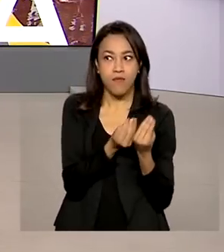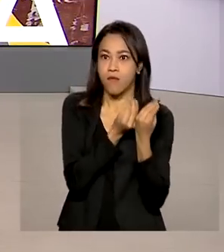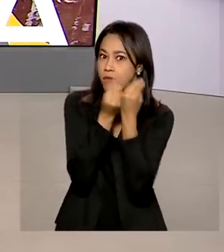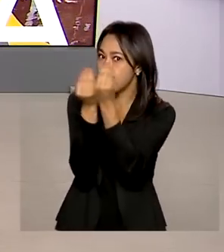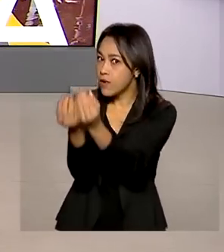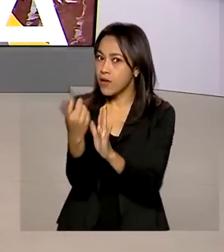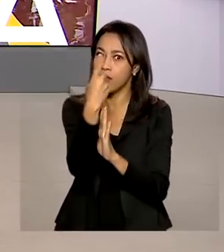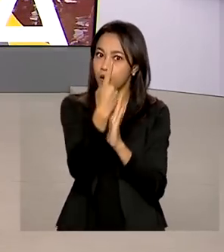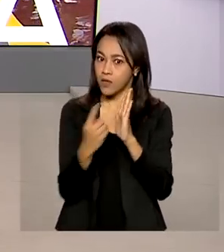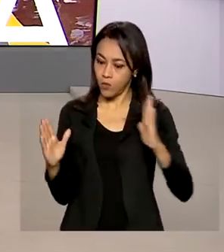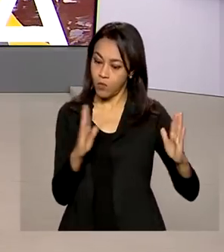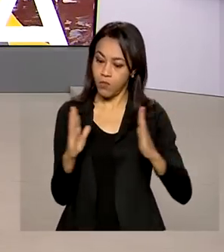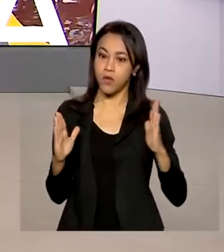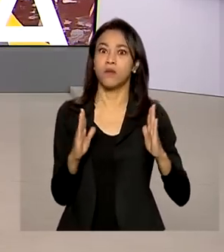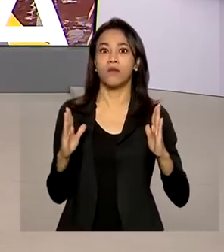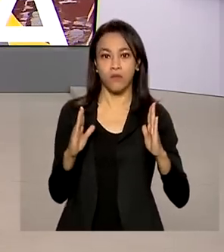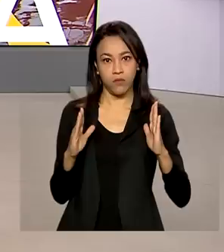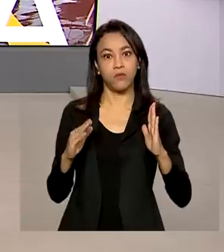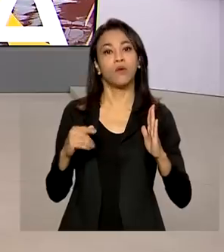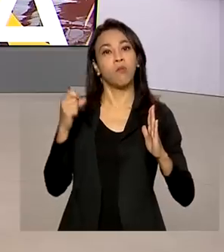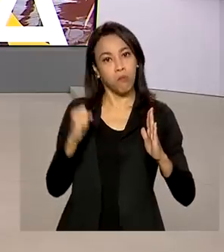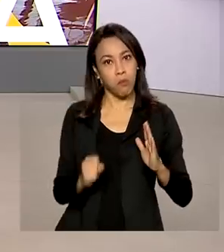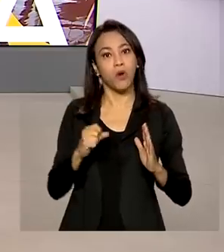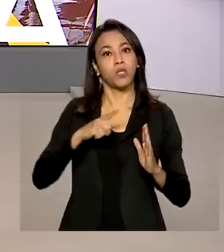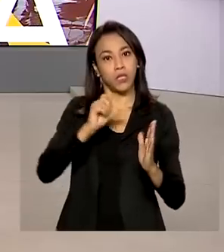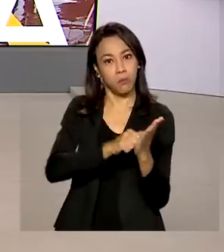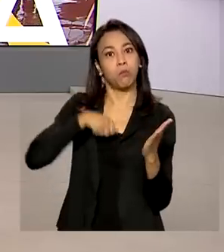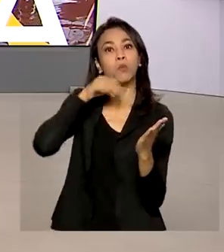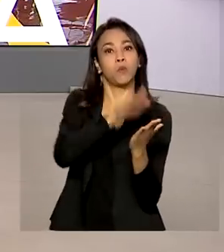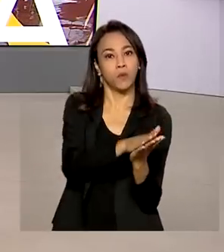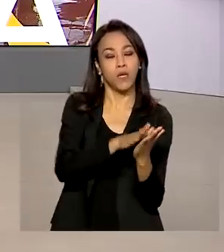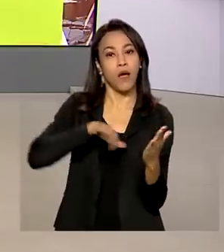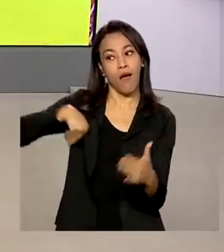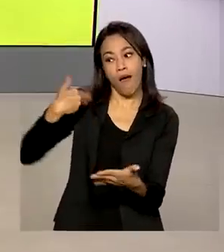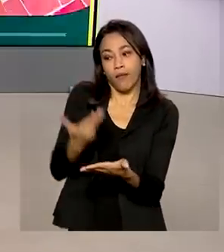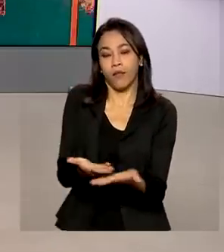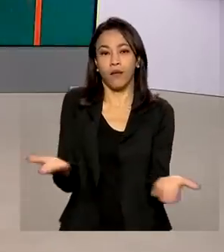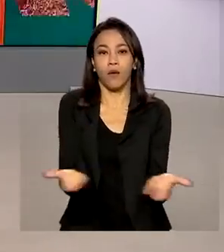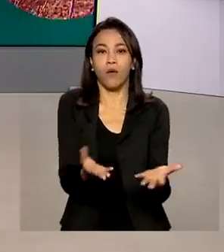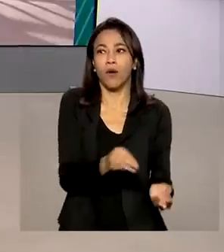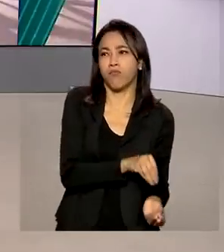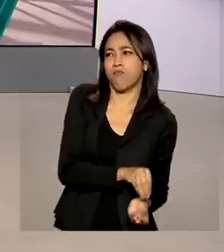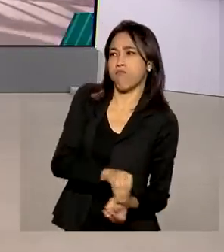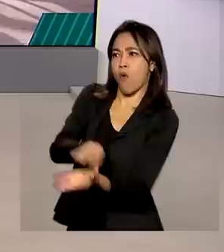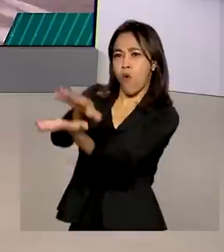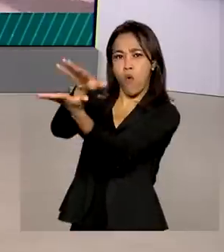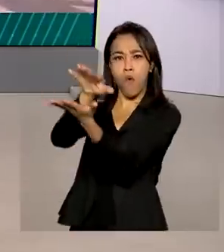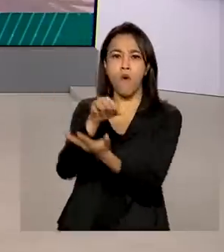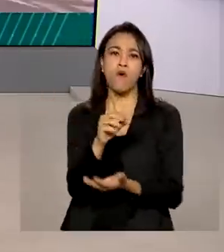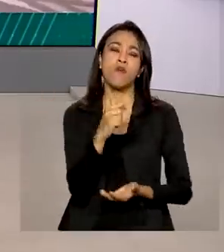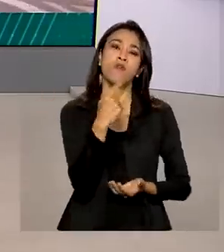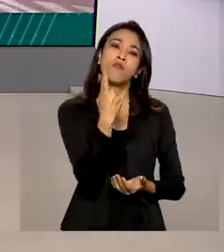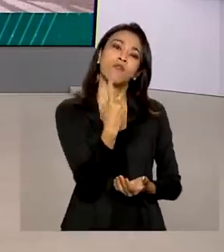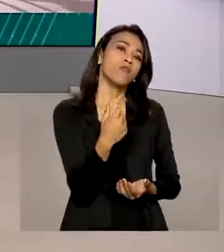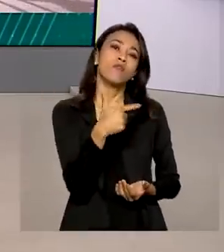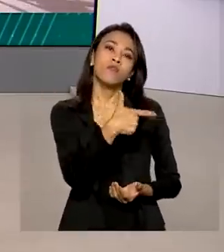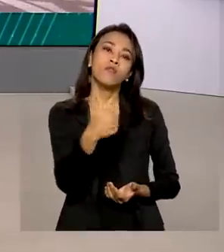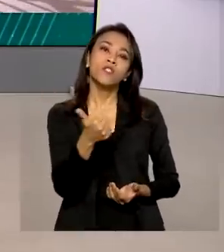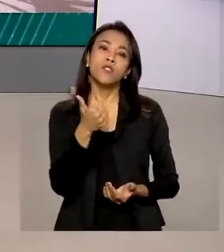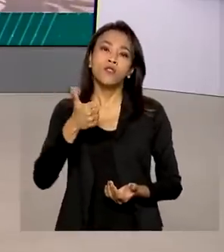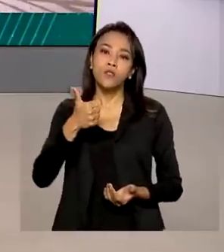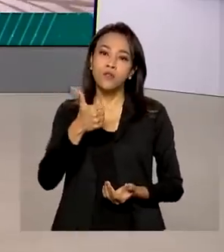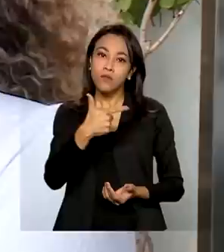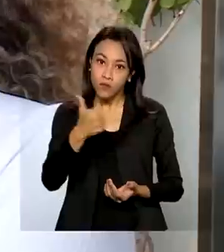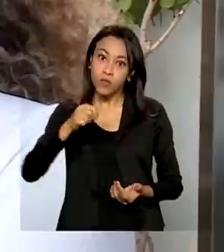contas dentro da data limite fica sujeito à multa. Até agora, já foram enviadas mais de 21 milhões de declarações à